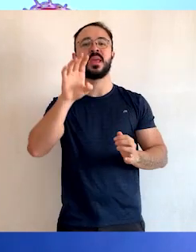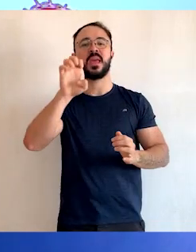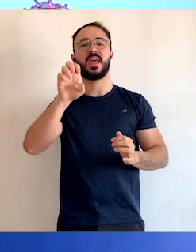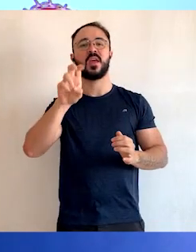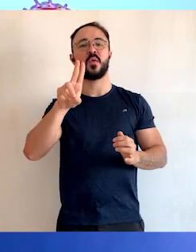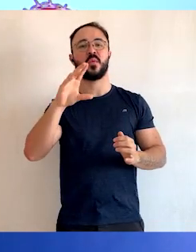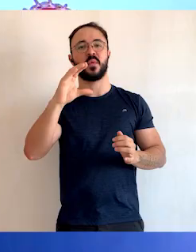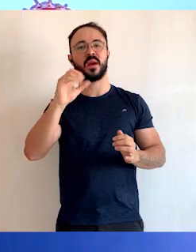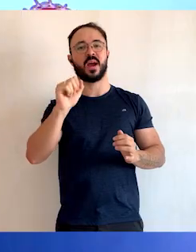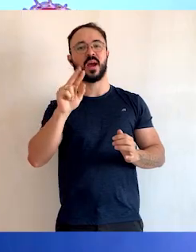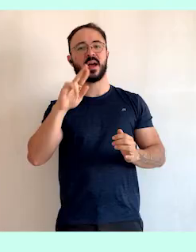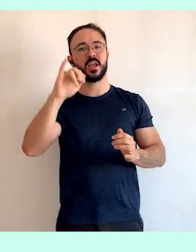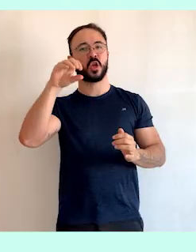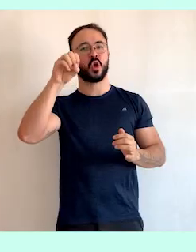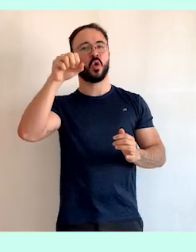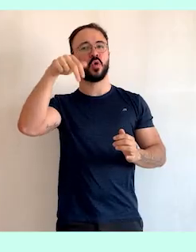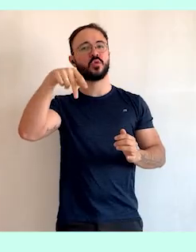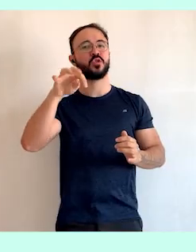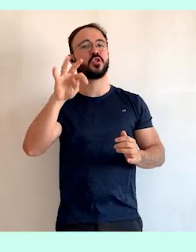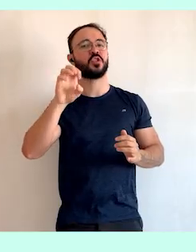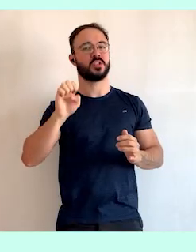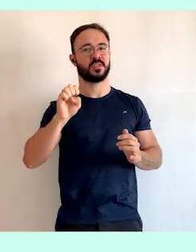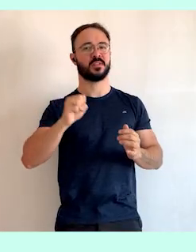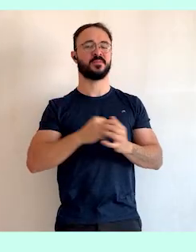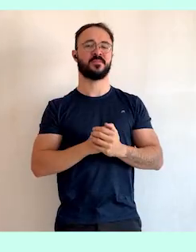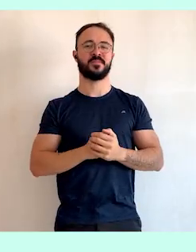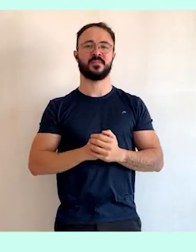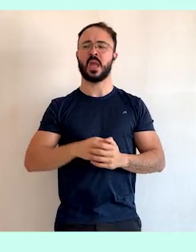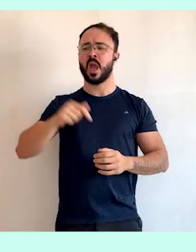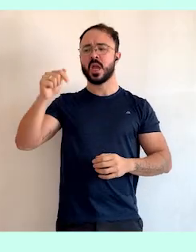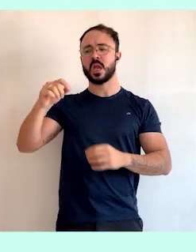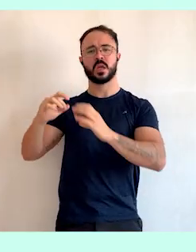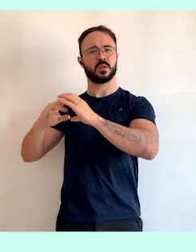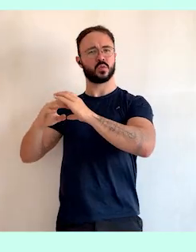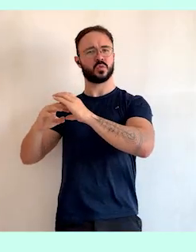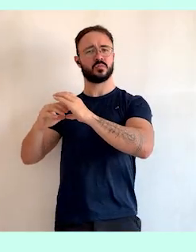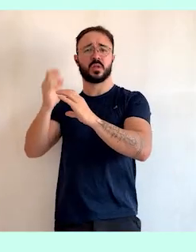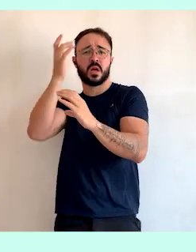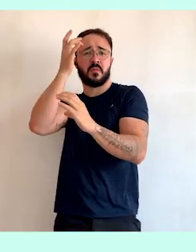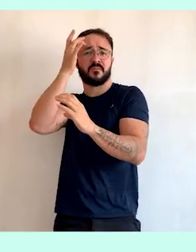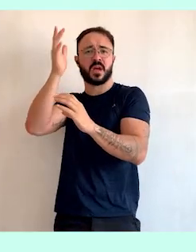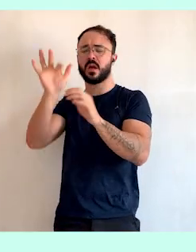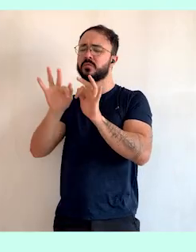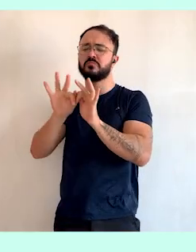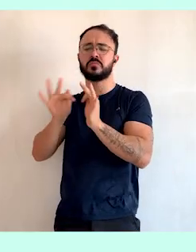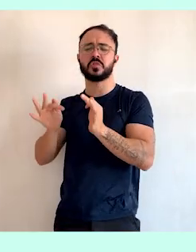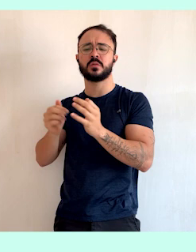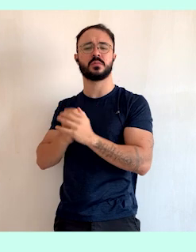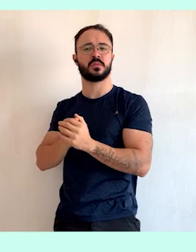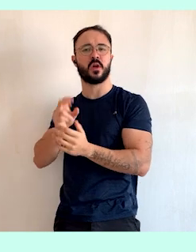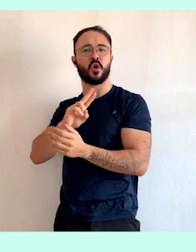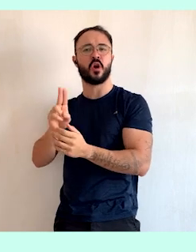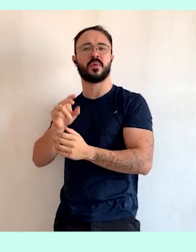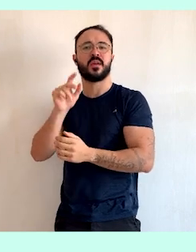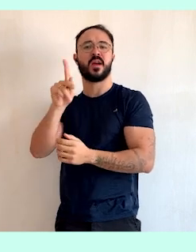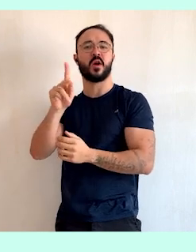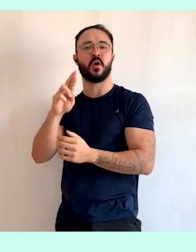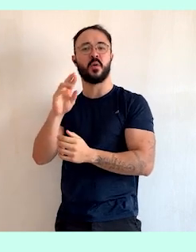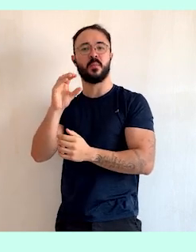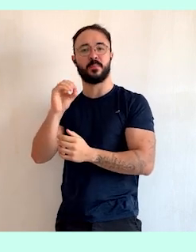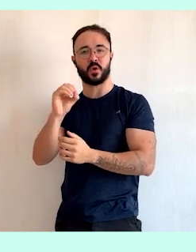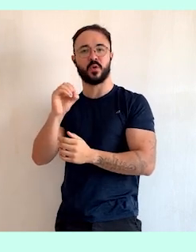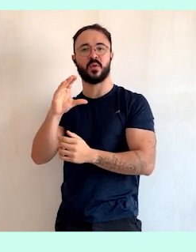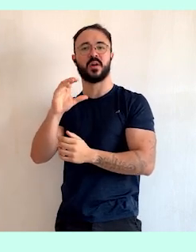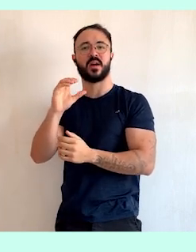chamados de eucariontes. Enquanto as menos complexas são chamadas